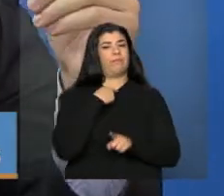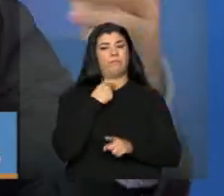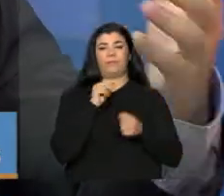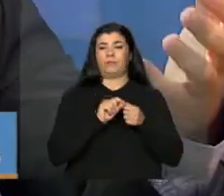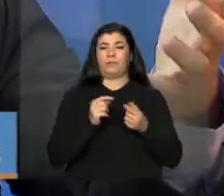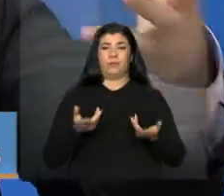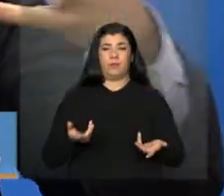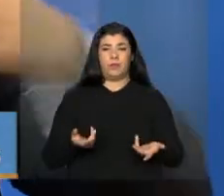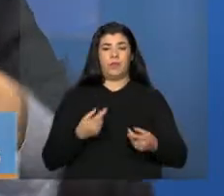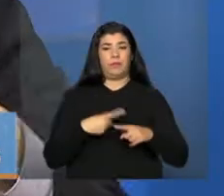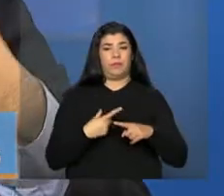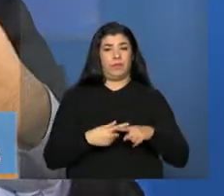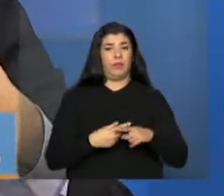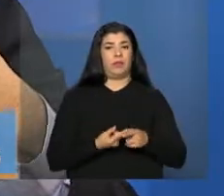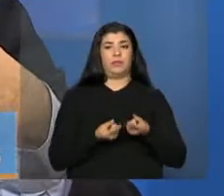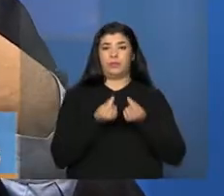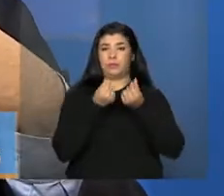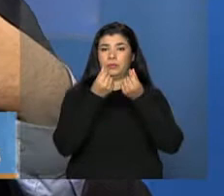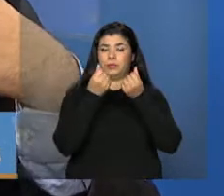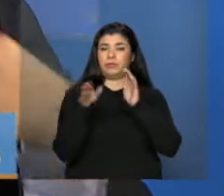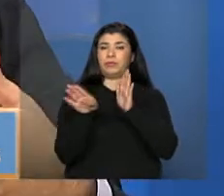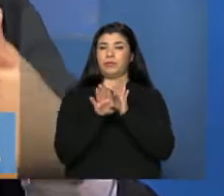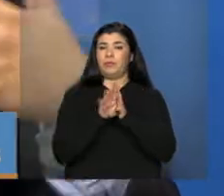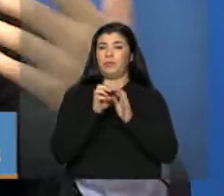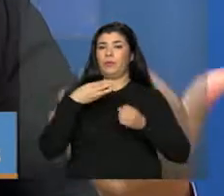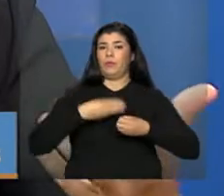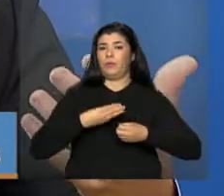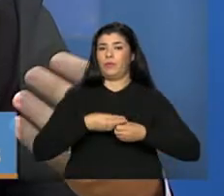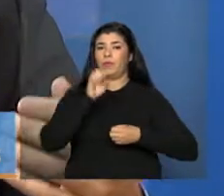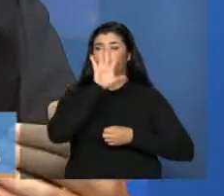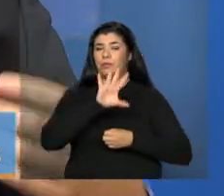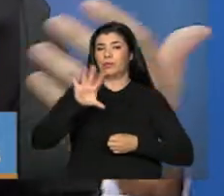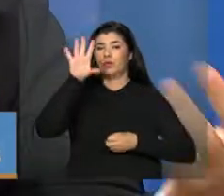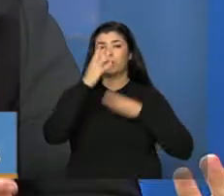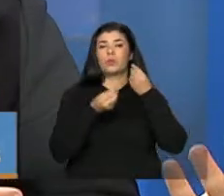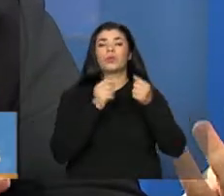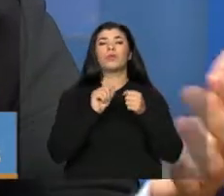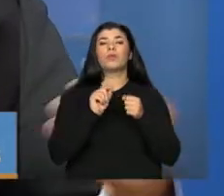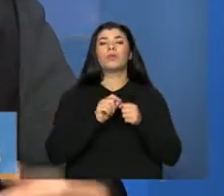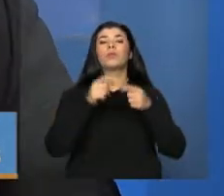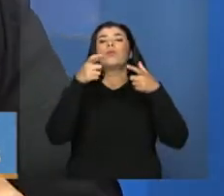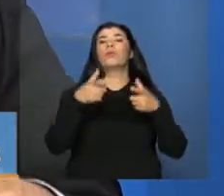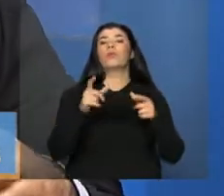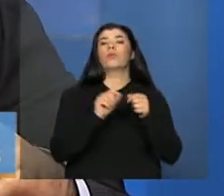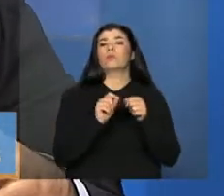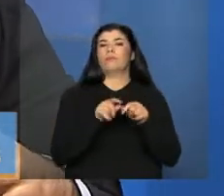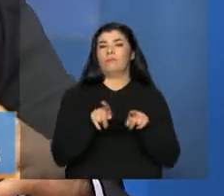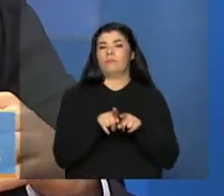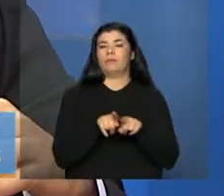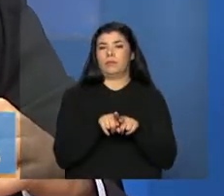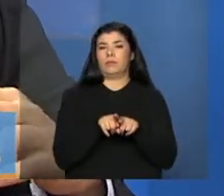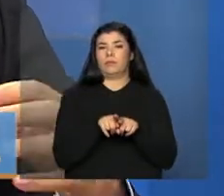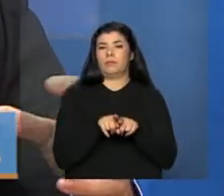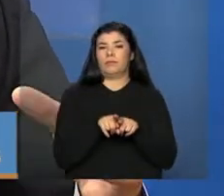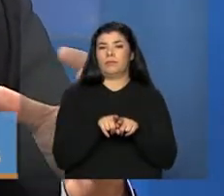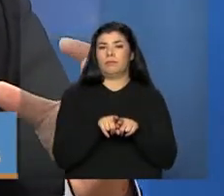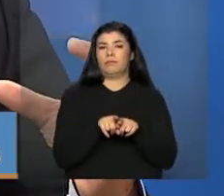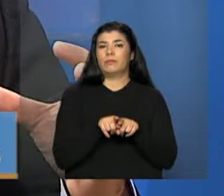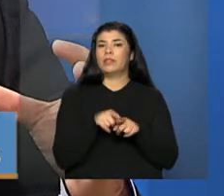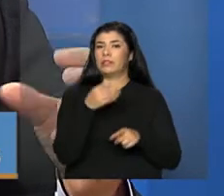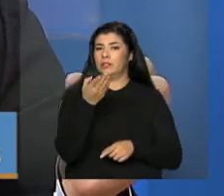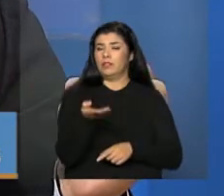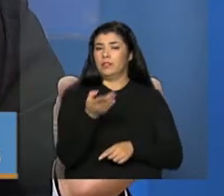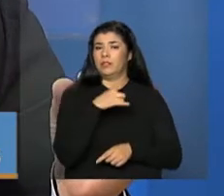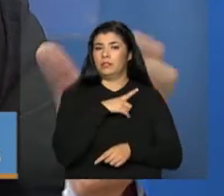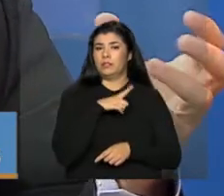Aquele recurso chegou ao município, ao estado, para fazer o quê e aonde. Ou seja, e nós temos